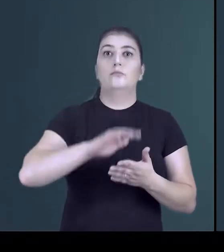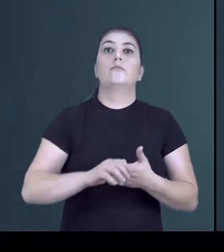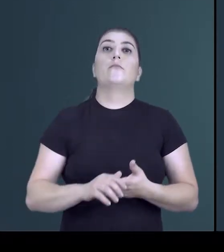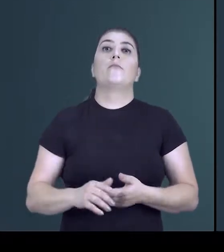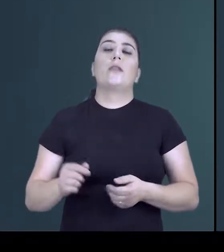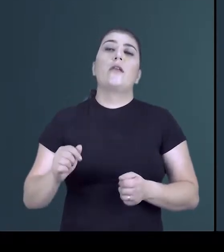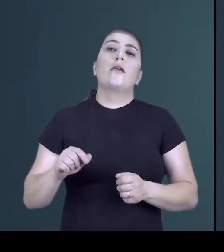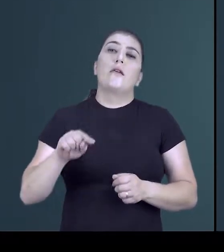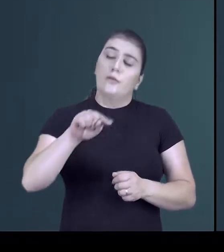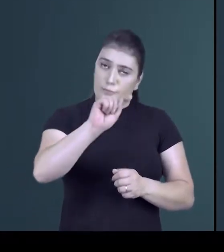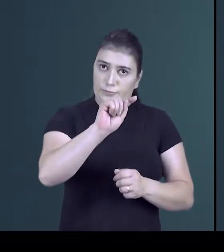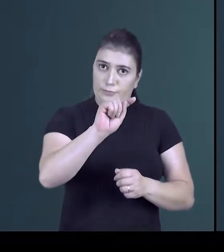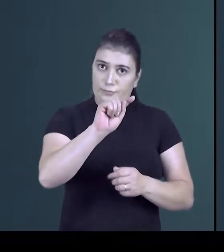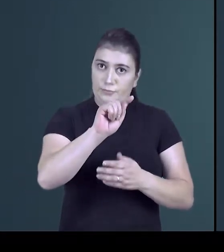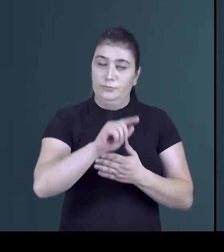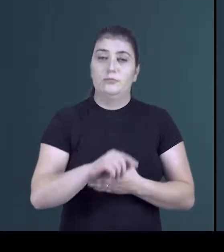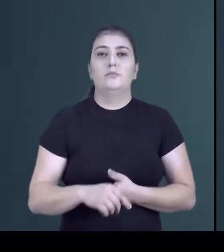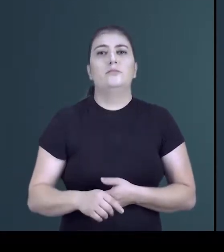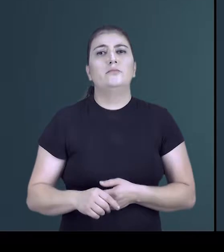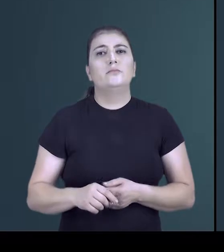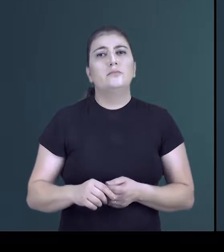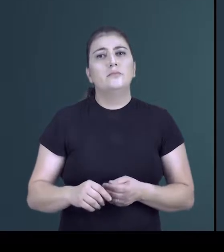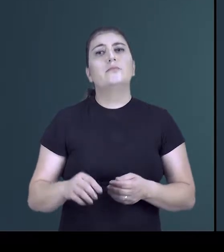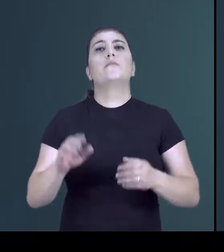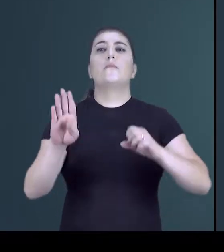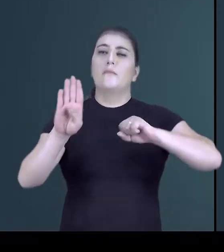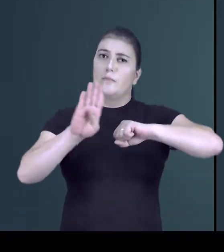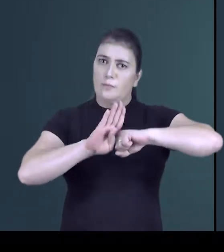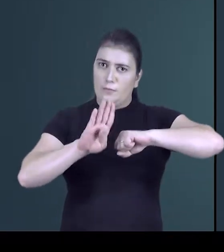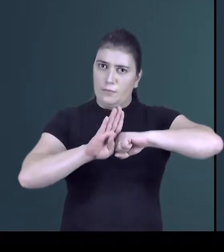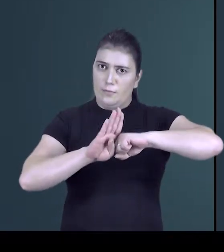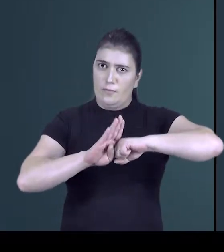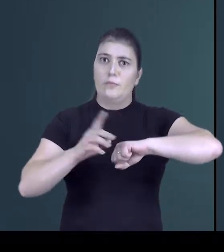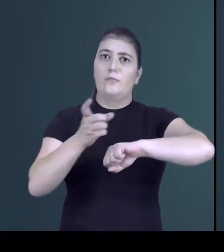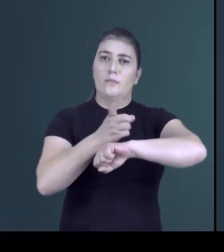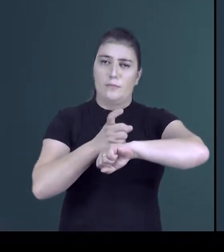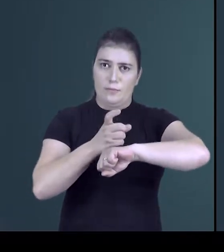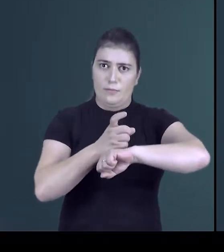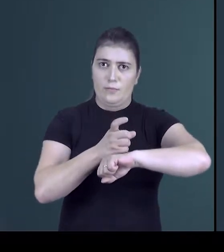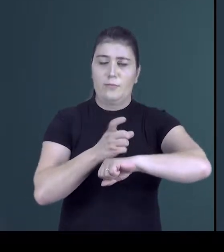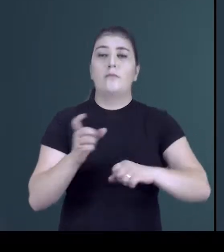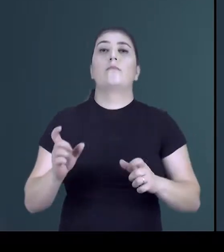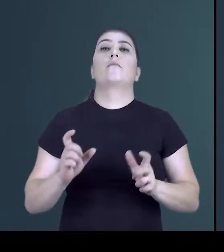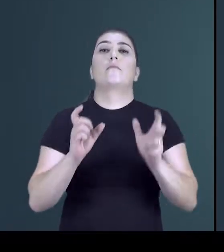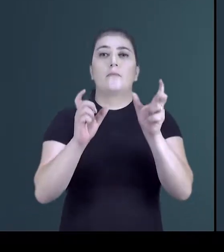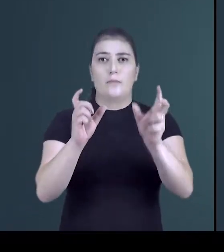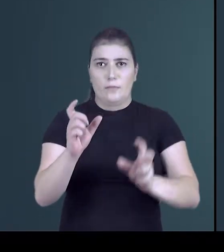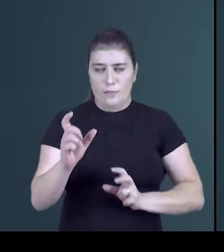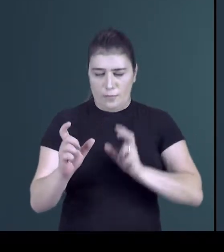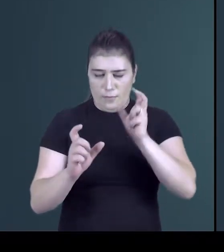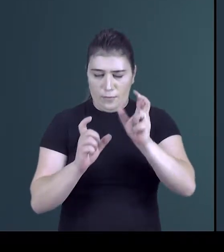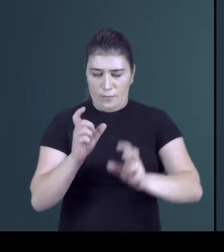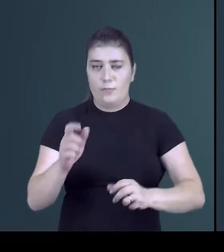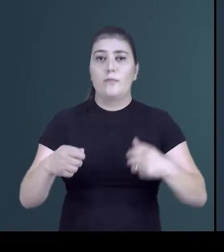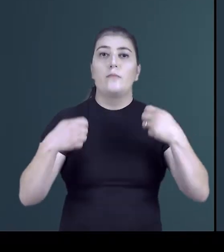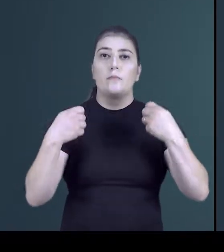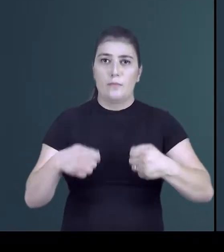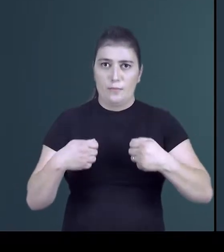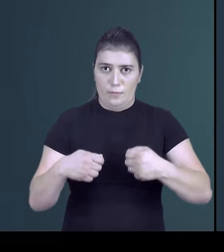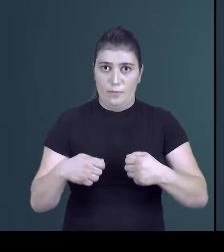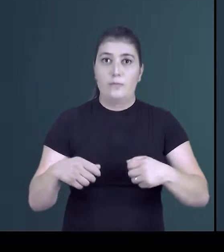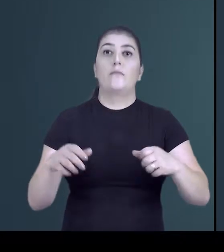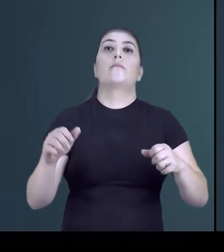sinal indicativo de crase. Isto é, um substantivo, adjetivo ou advérbio que exige a